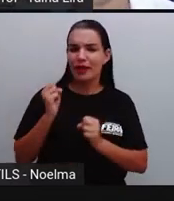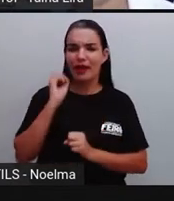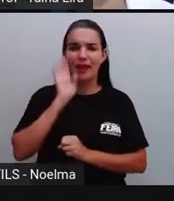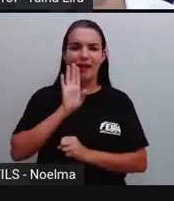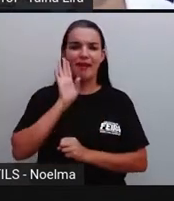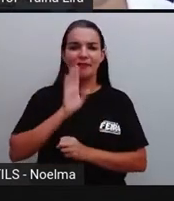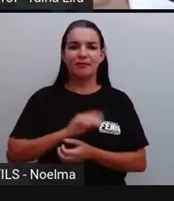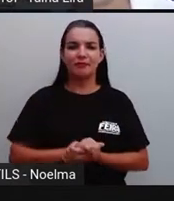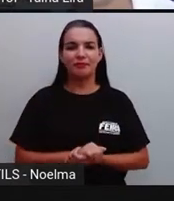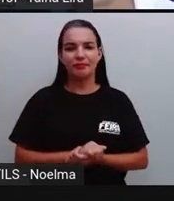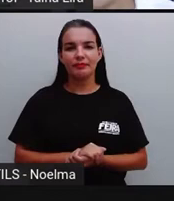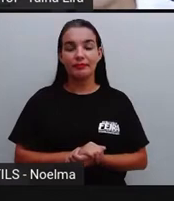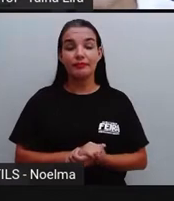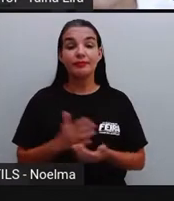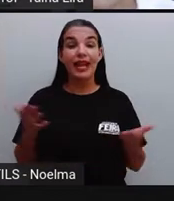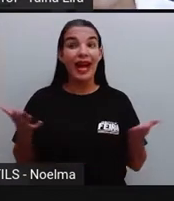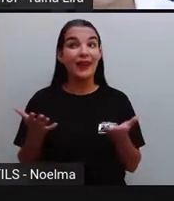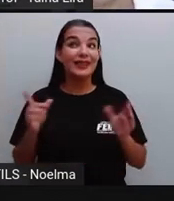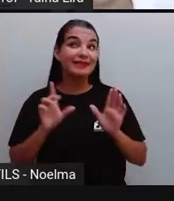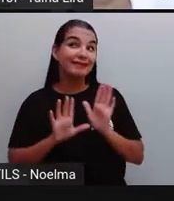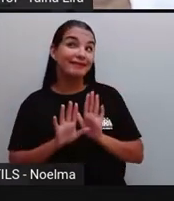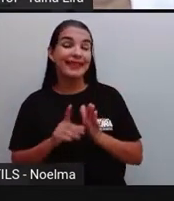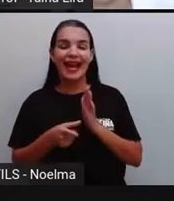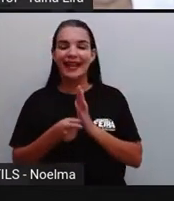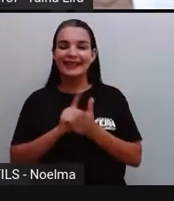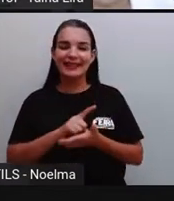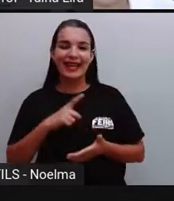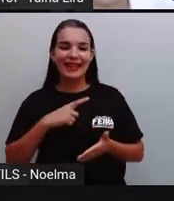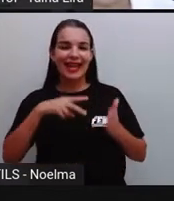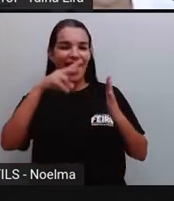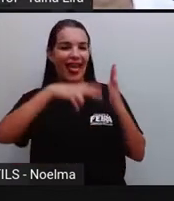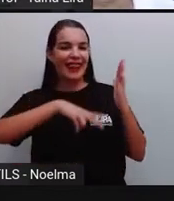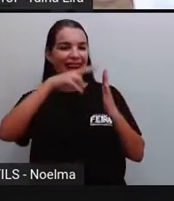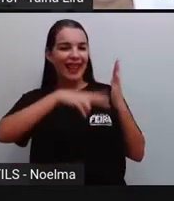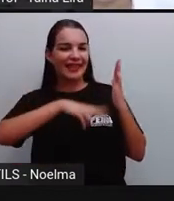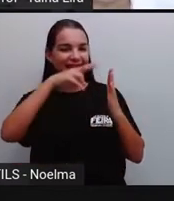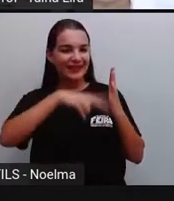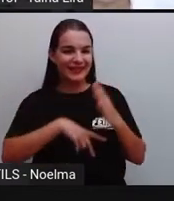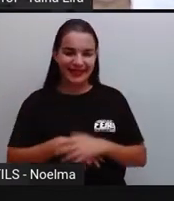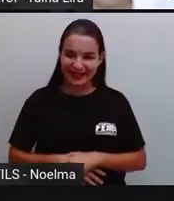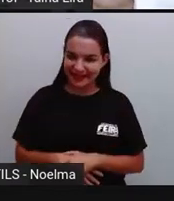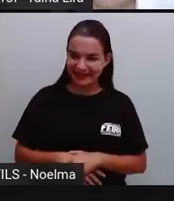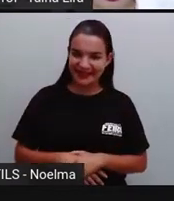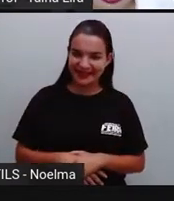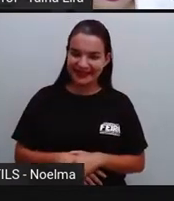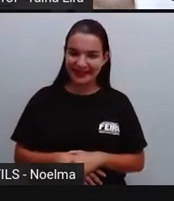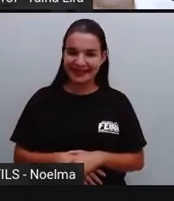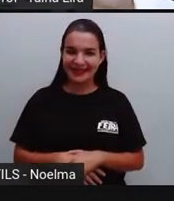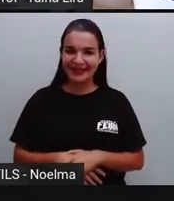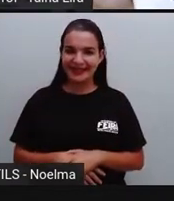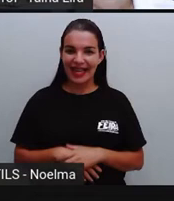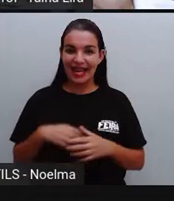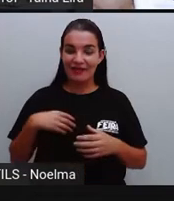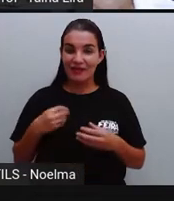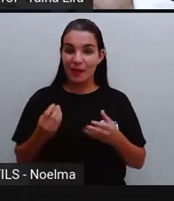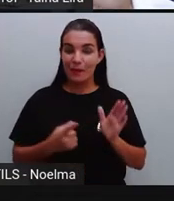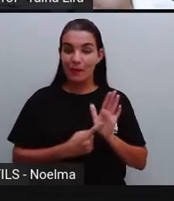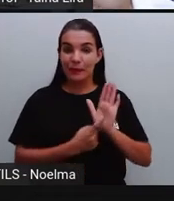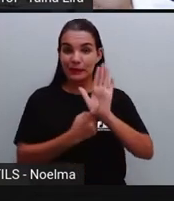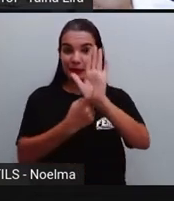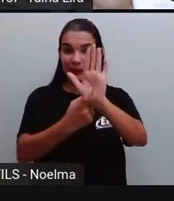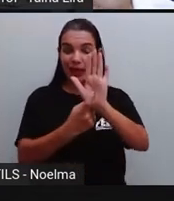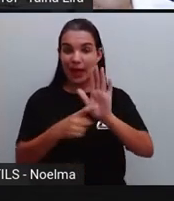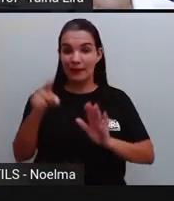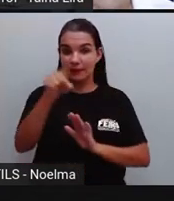bom? Mas antes, a Pró trouxe aqui, ó, uma leitura que eu vou compartilhar